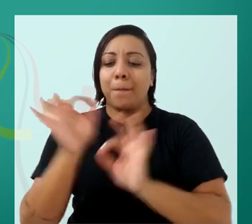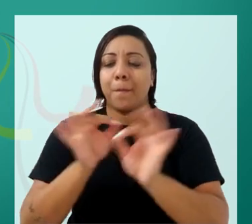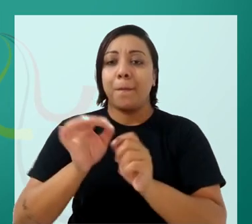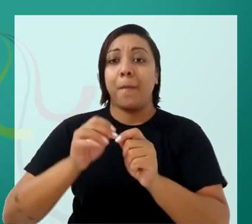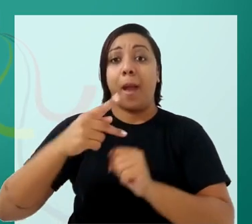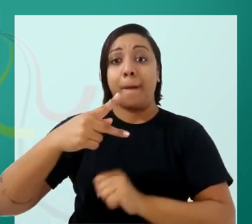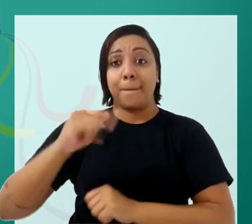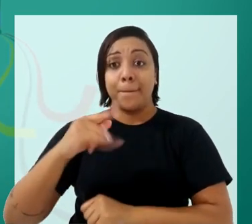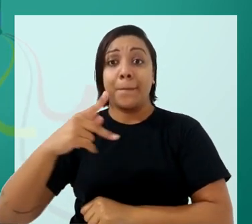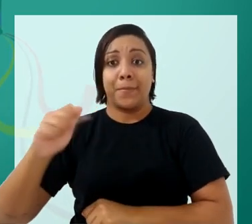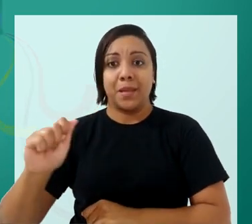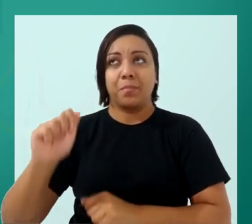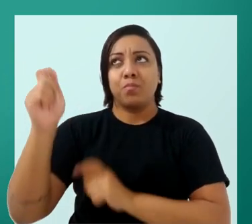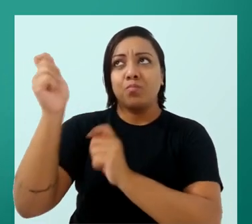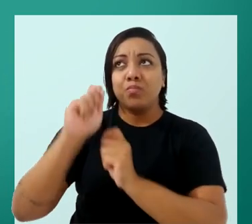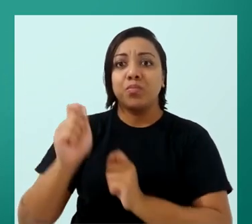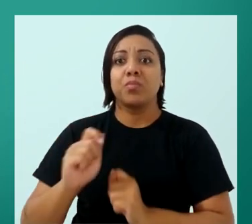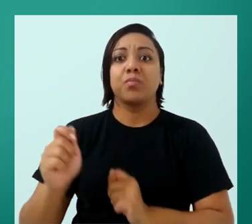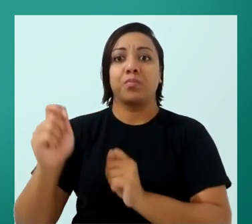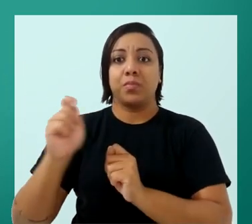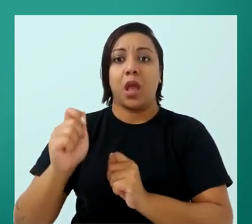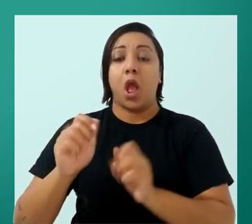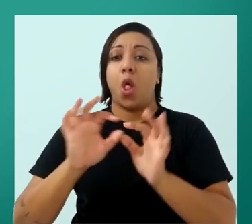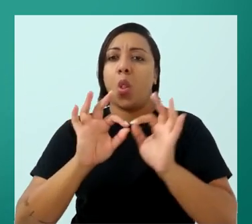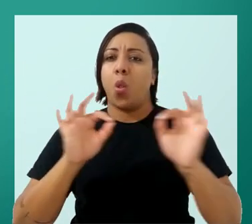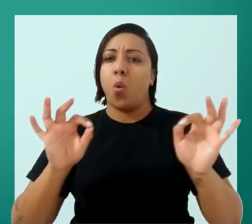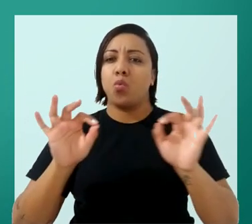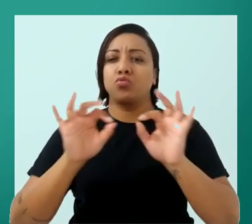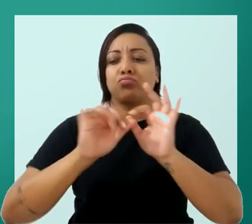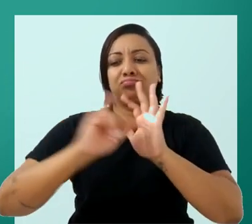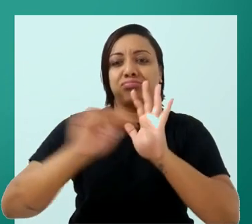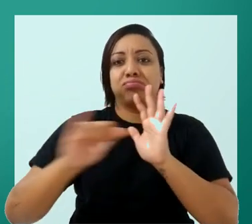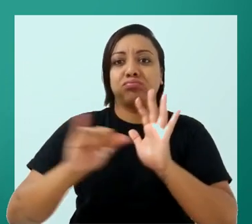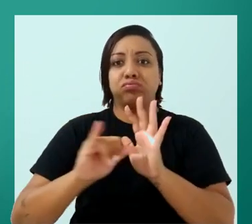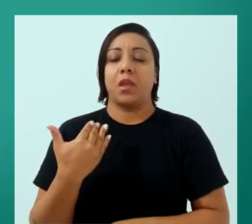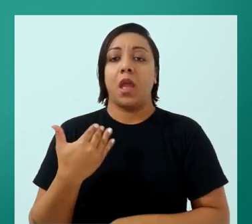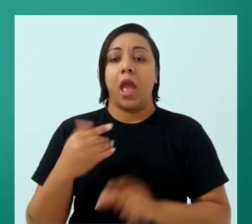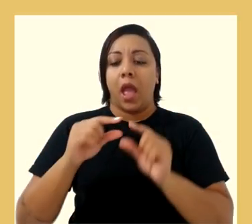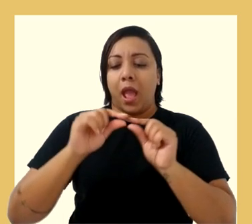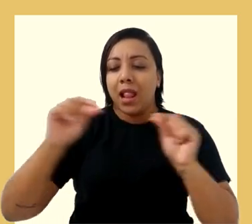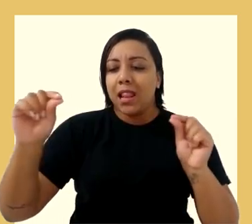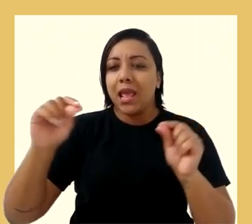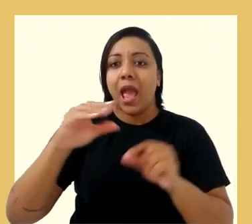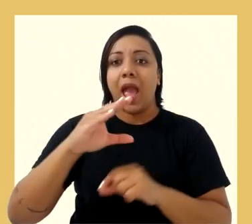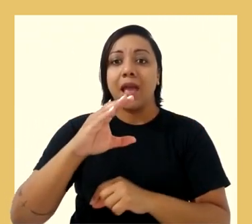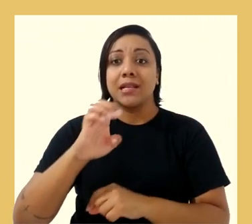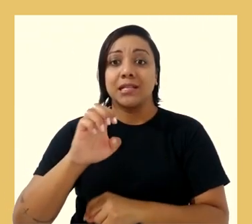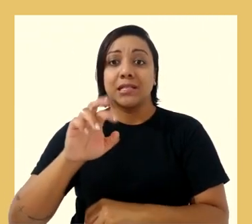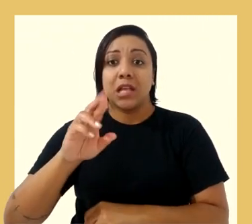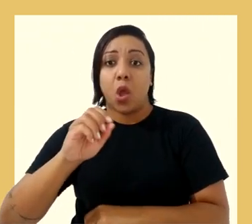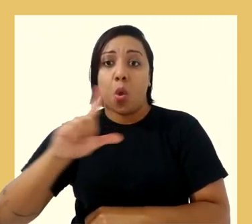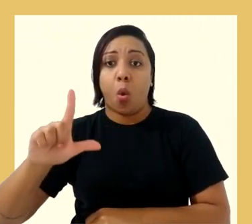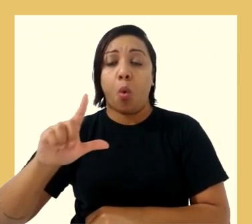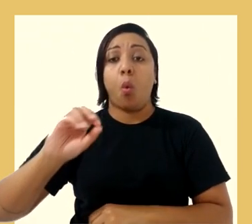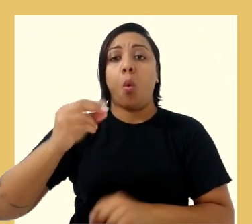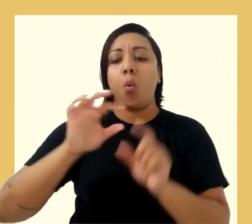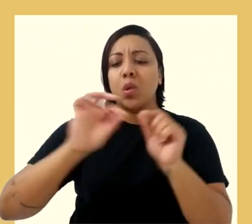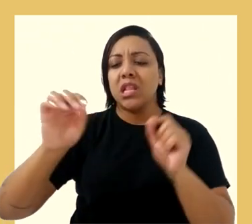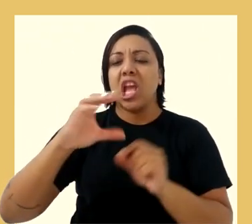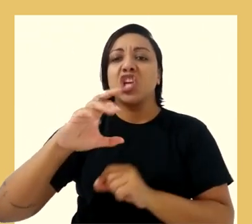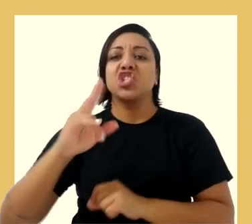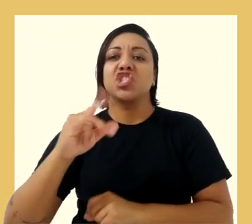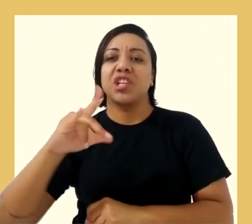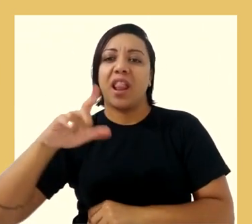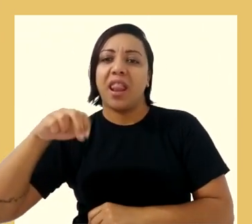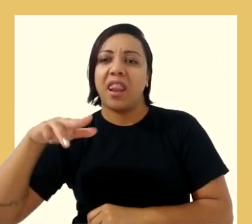-pedro. Metais são bons condutores de eletricidade e aumentam o risco do choque. Usar linha com cerol ou linha chilena